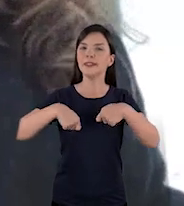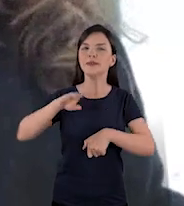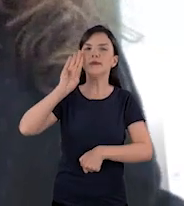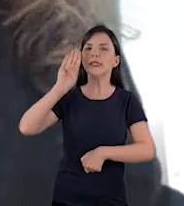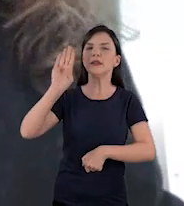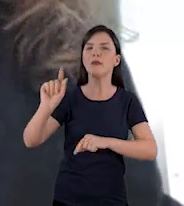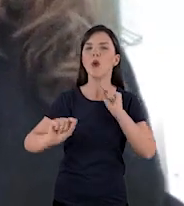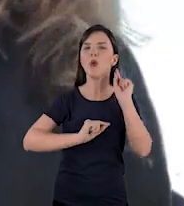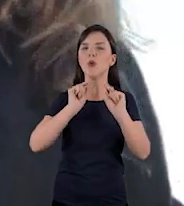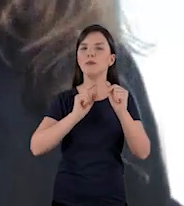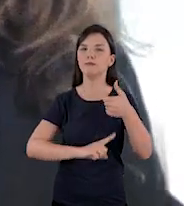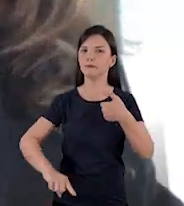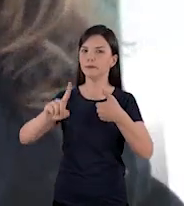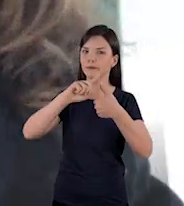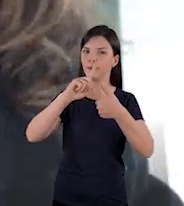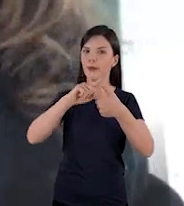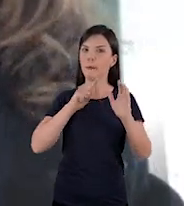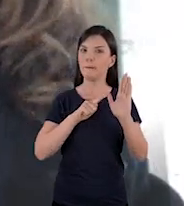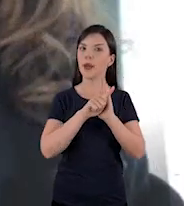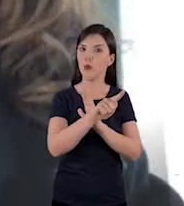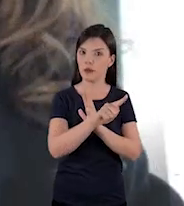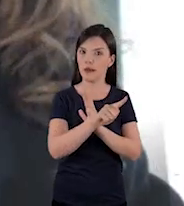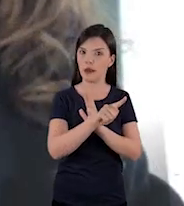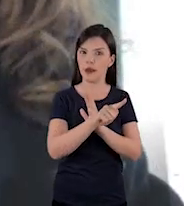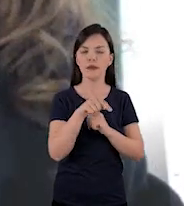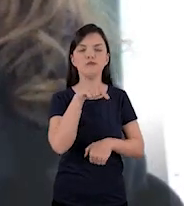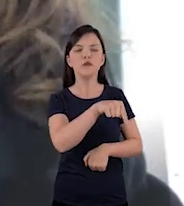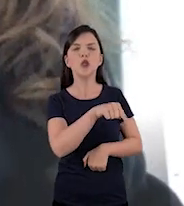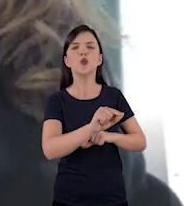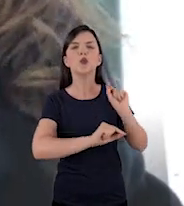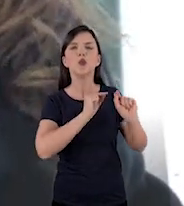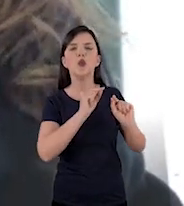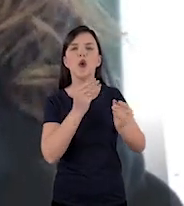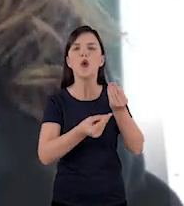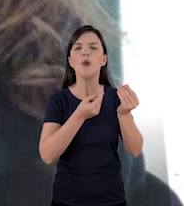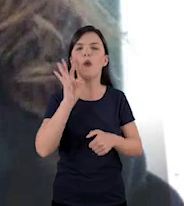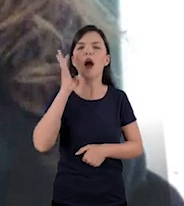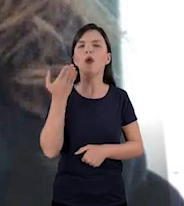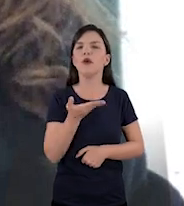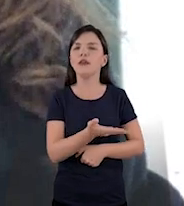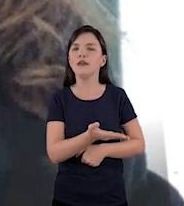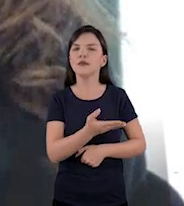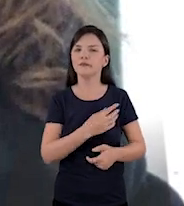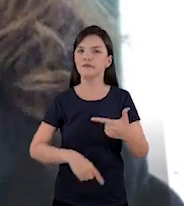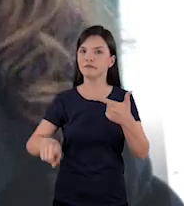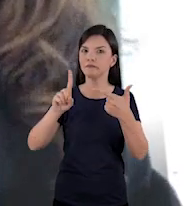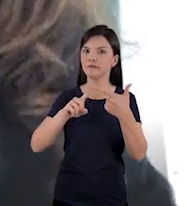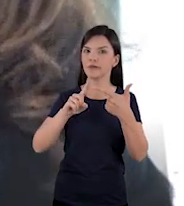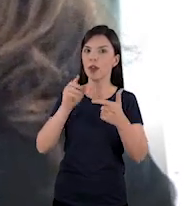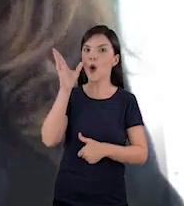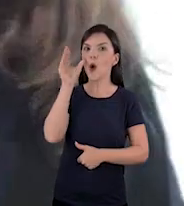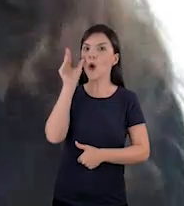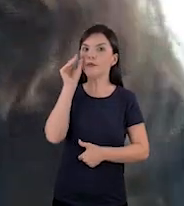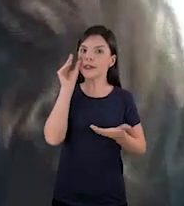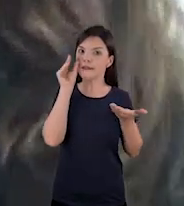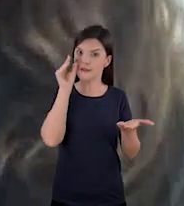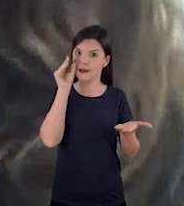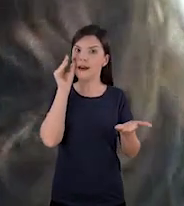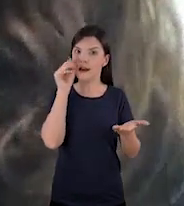assim, está muito ligado a perguntar, né, ó, o que é isso, como que aconteceu, observar aquele